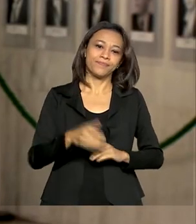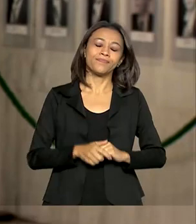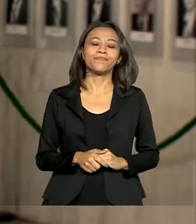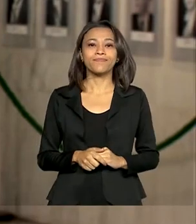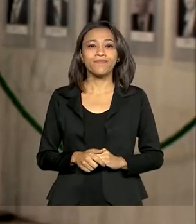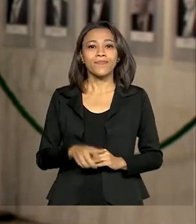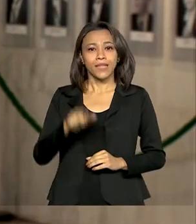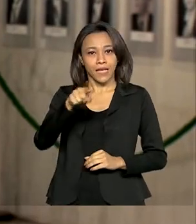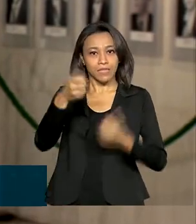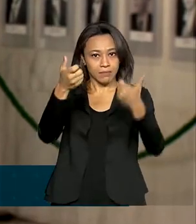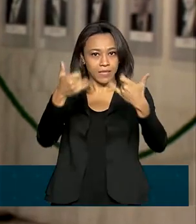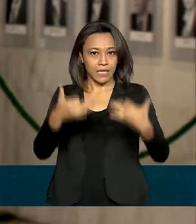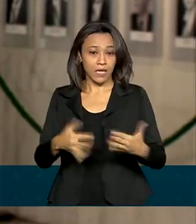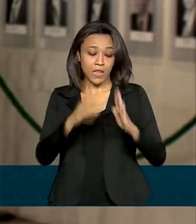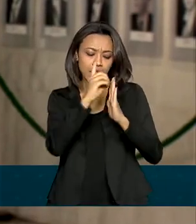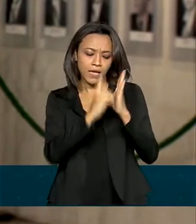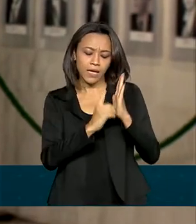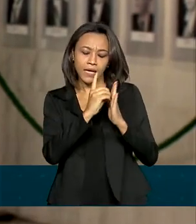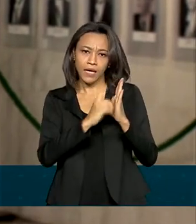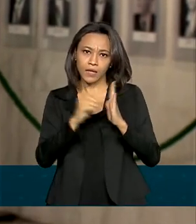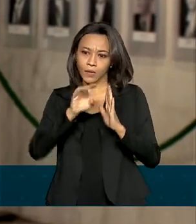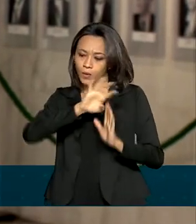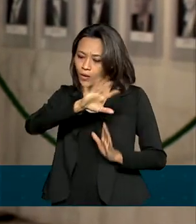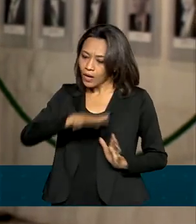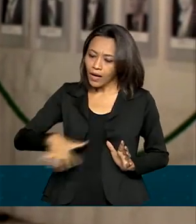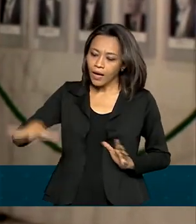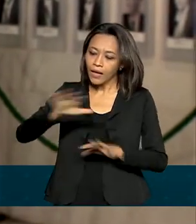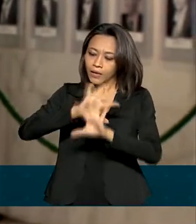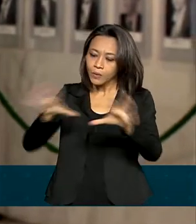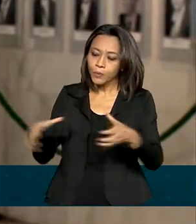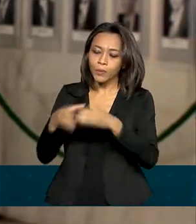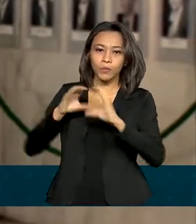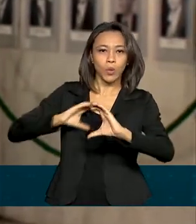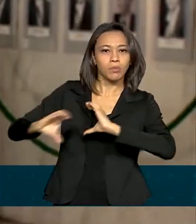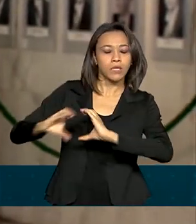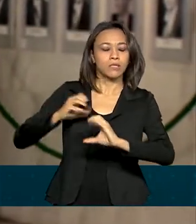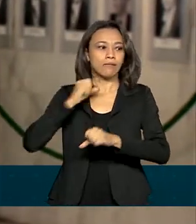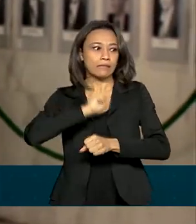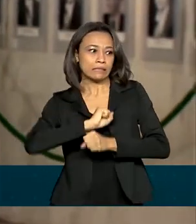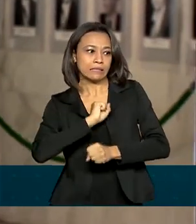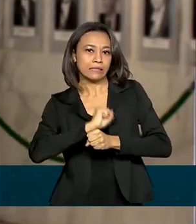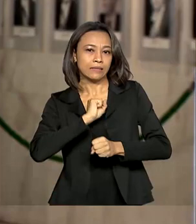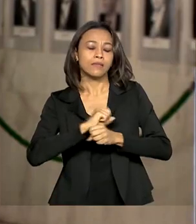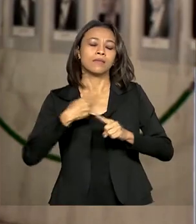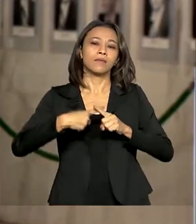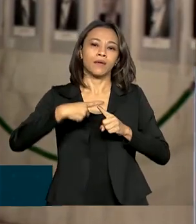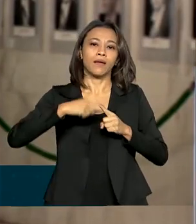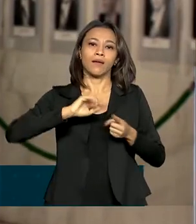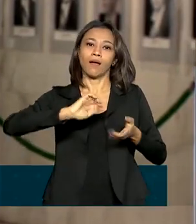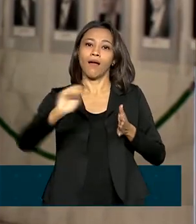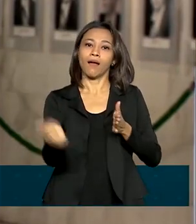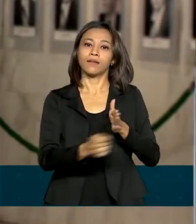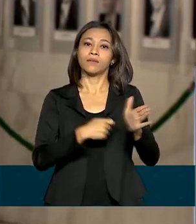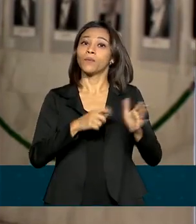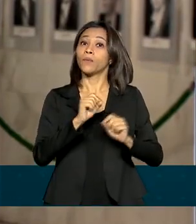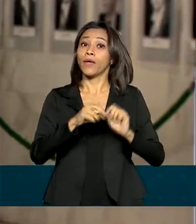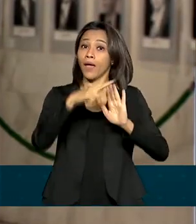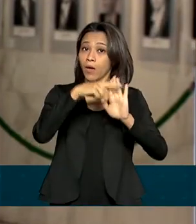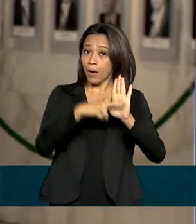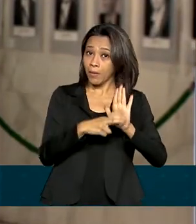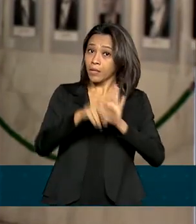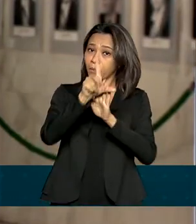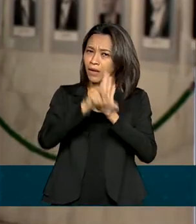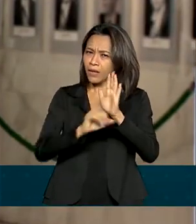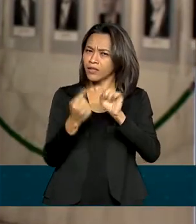Esse decreto era muito esperado pelo setor de telecomunicações porque regulamenta a lei geral de antenas aprovada em